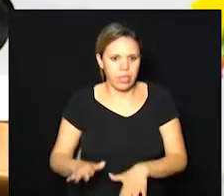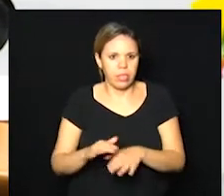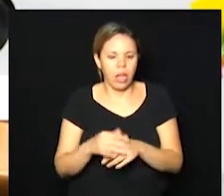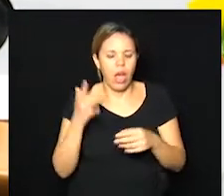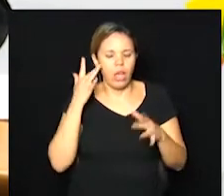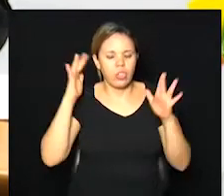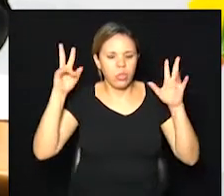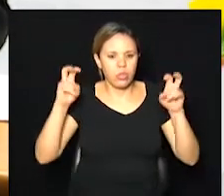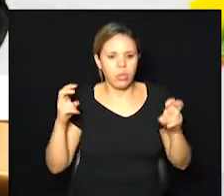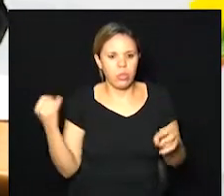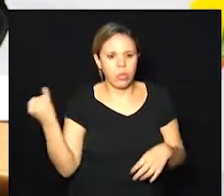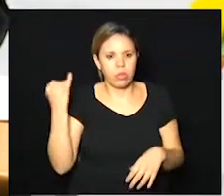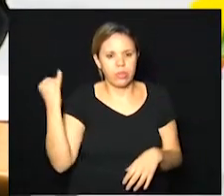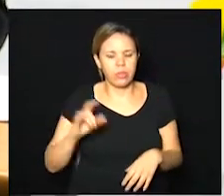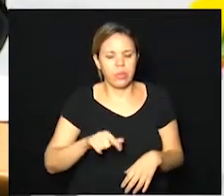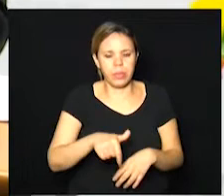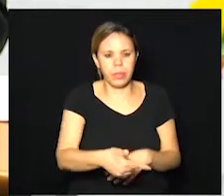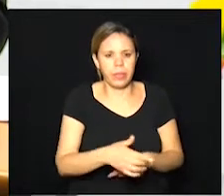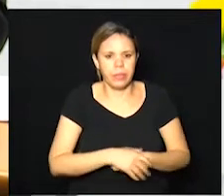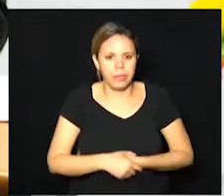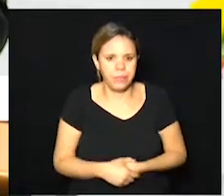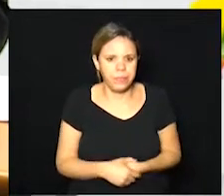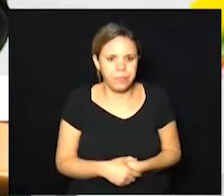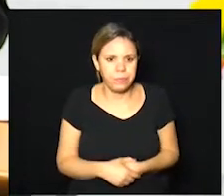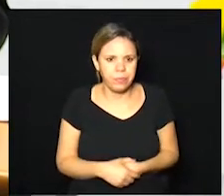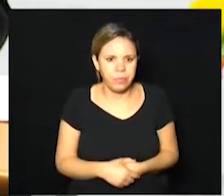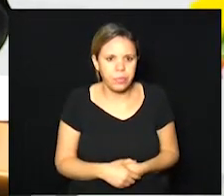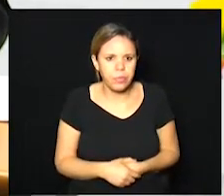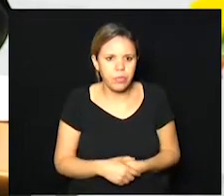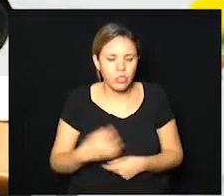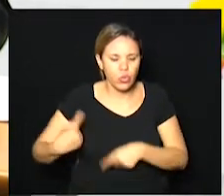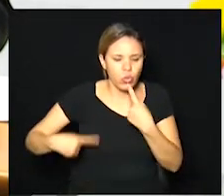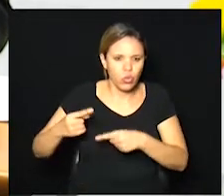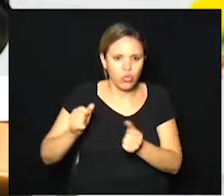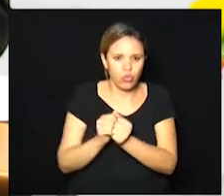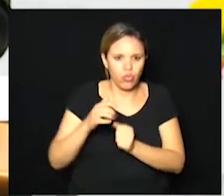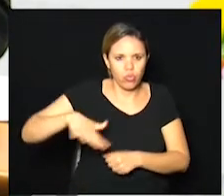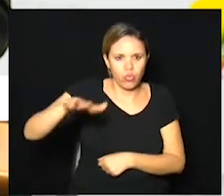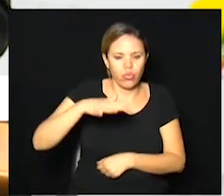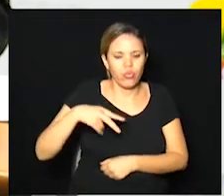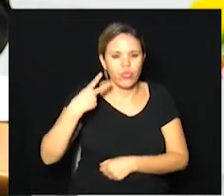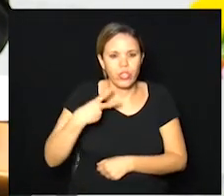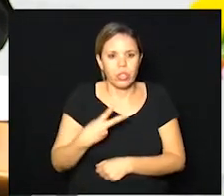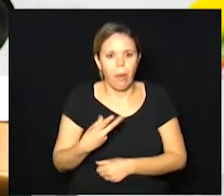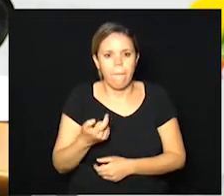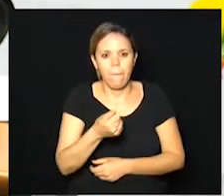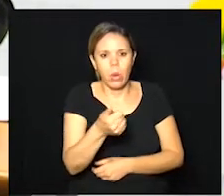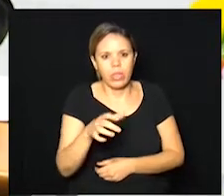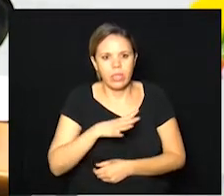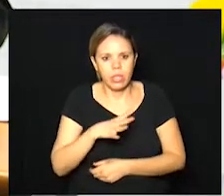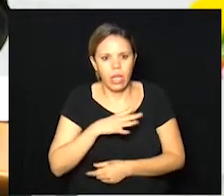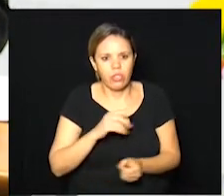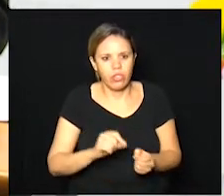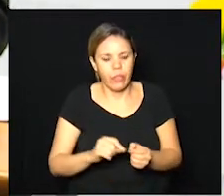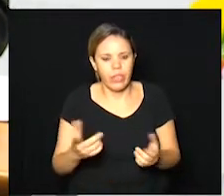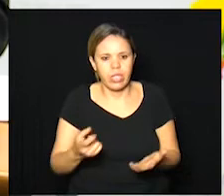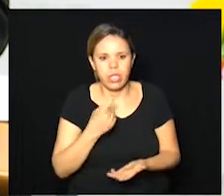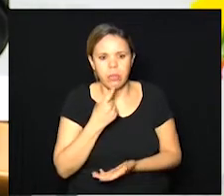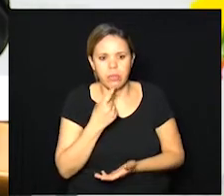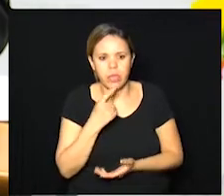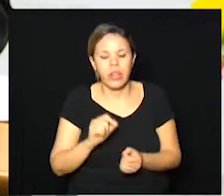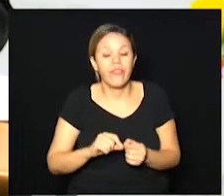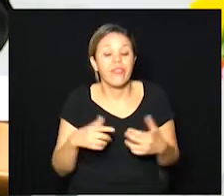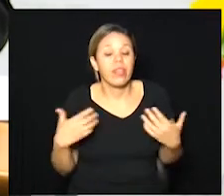assunto importante depois para ele repercutir lá junto com vereadores. Poucas cidades estão fazendo o que Campinas